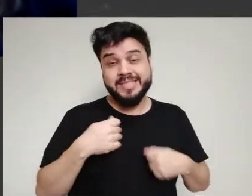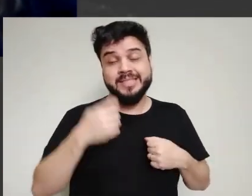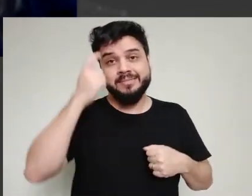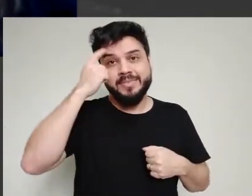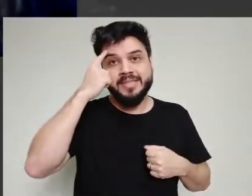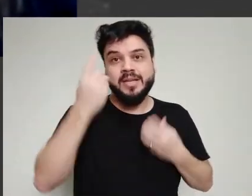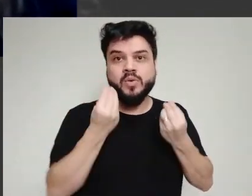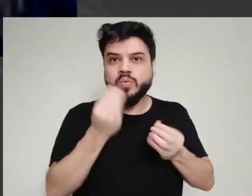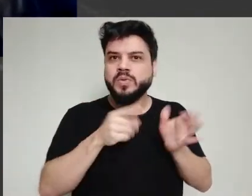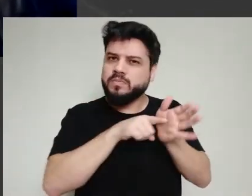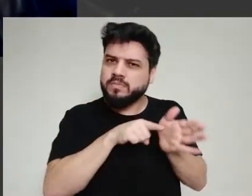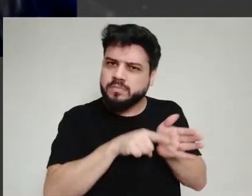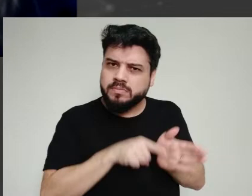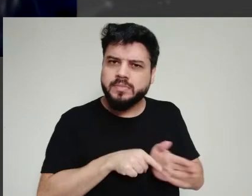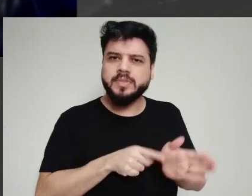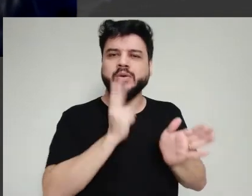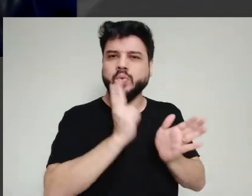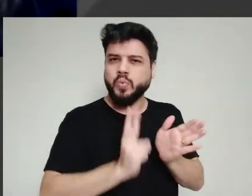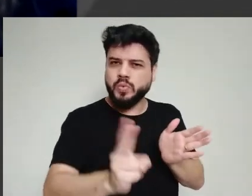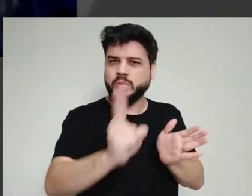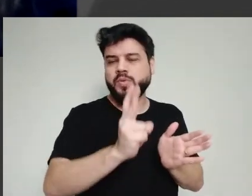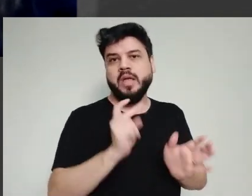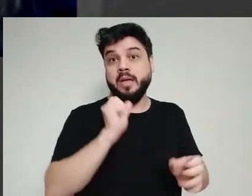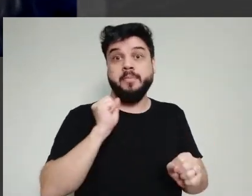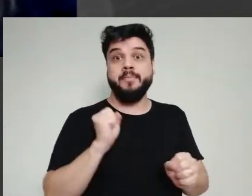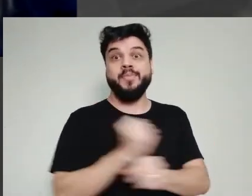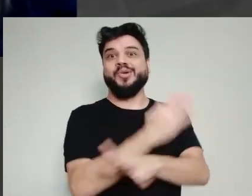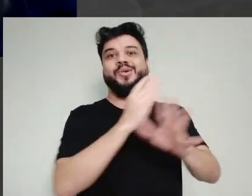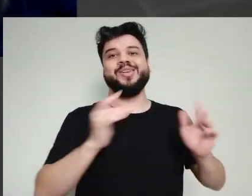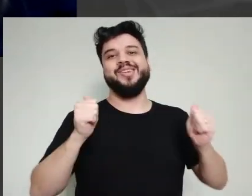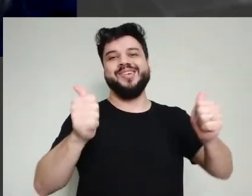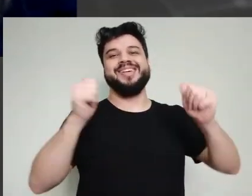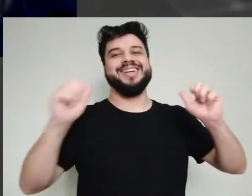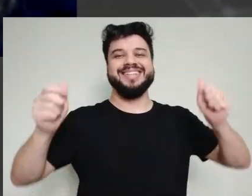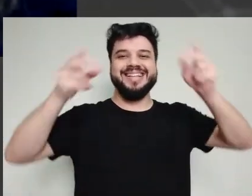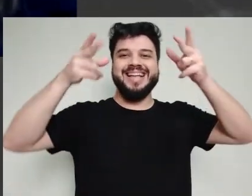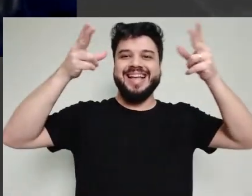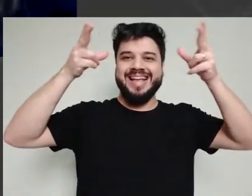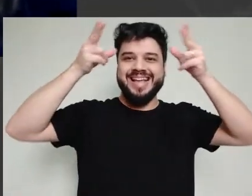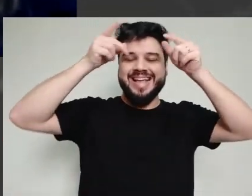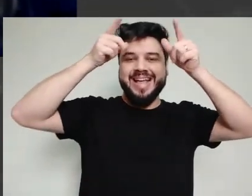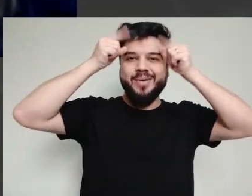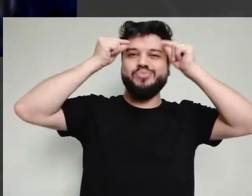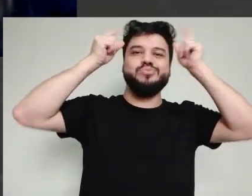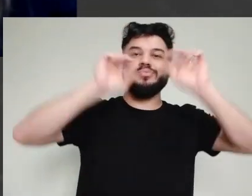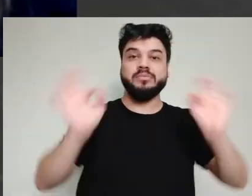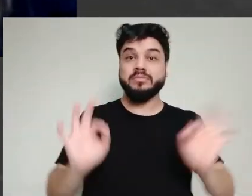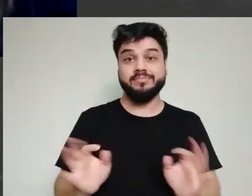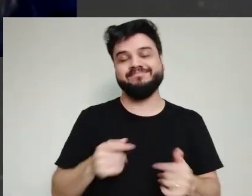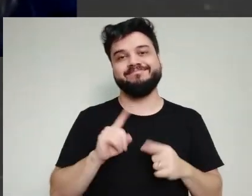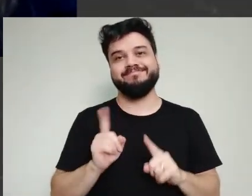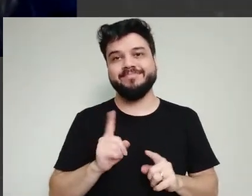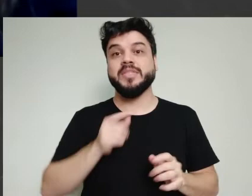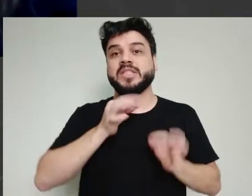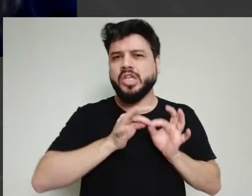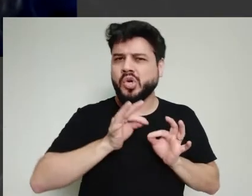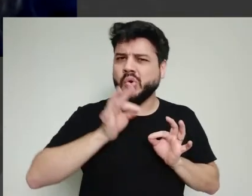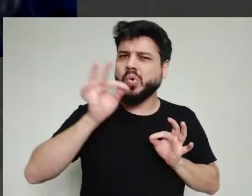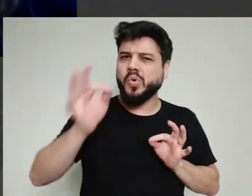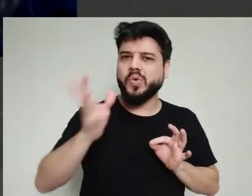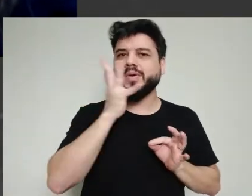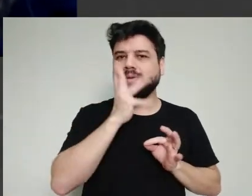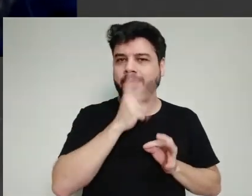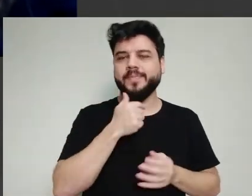trabalho longo. Bom, um outro tema também que a gente trouxe para conversar contigo é sobre os